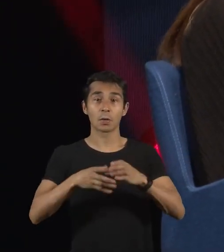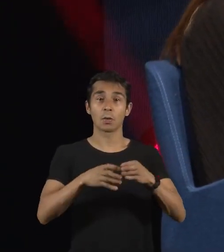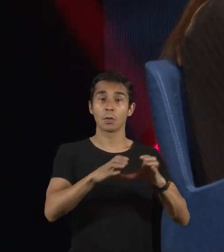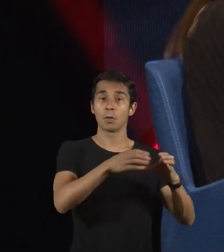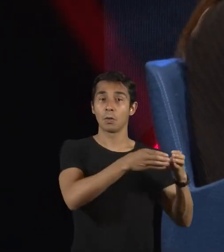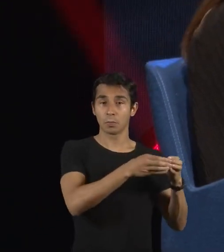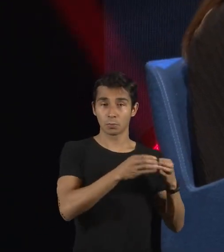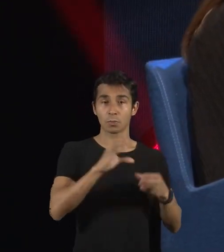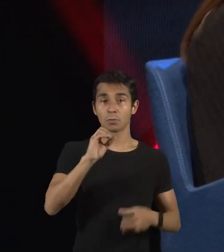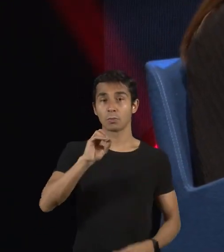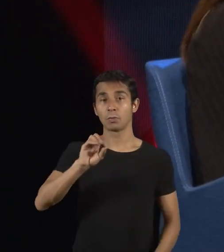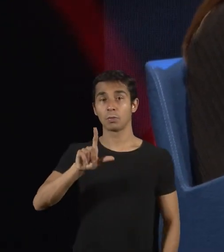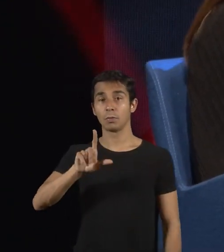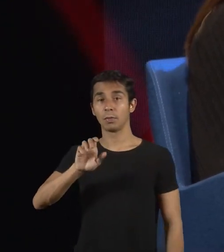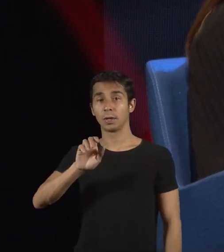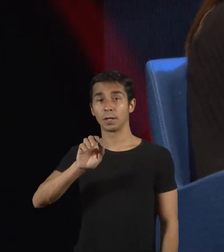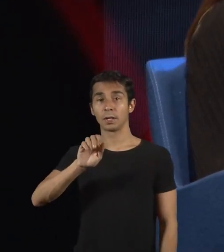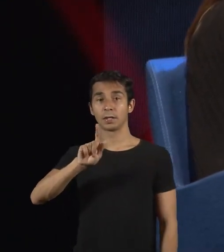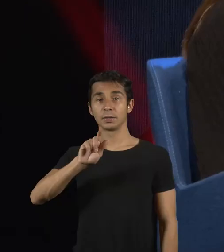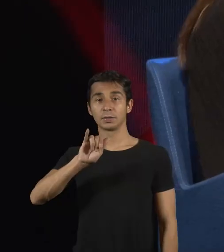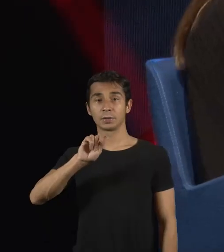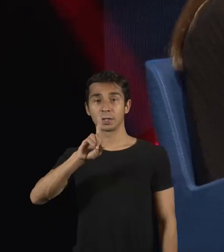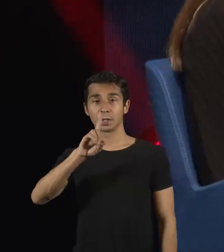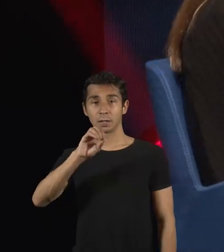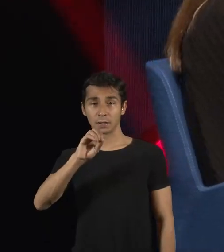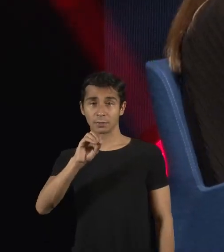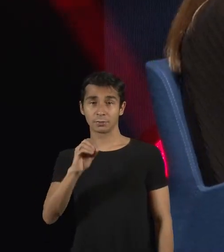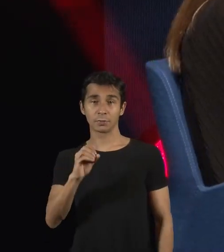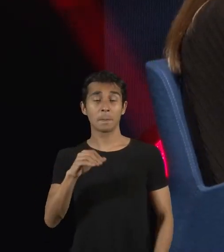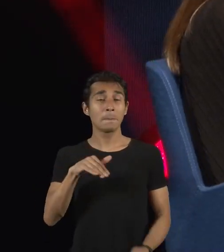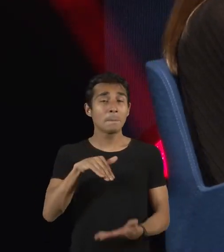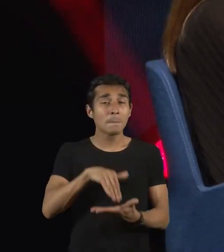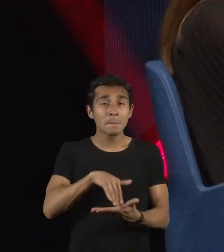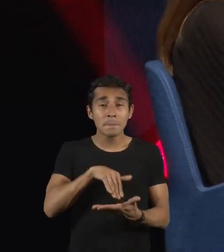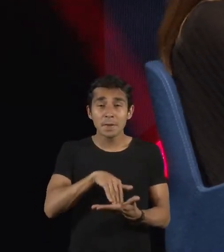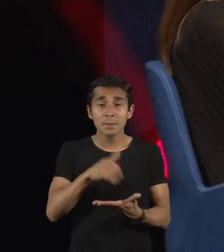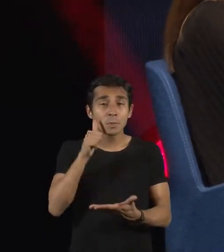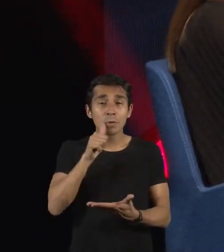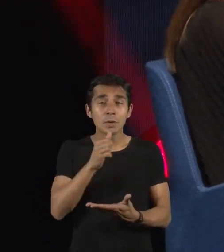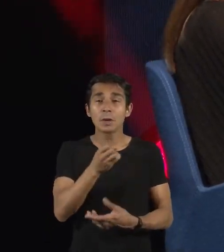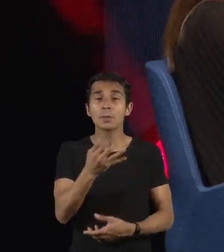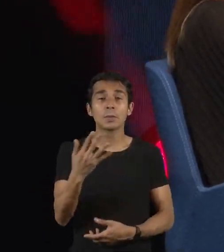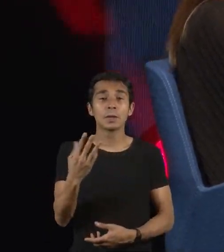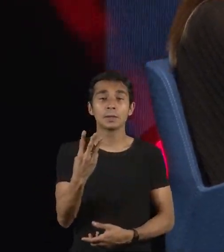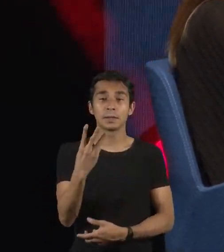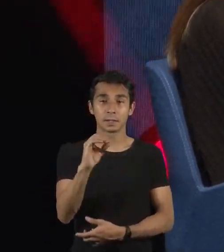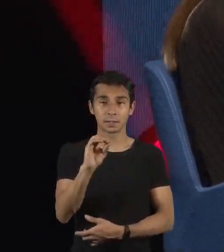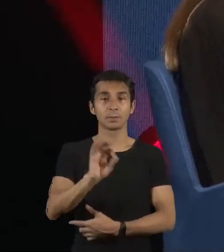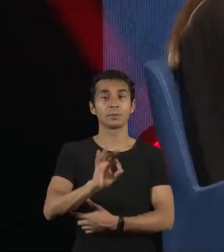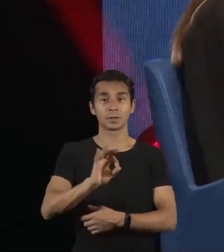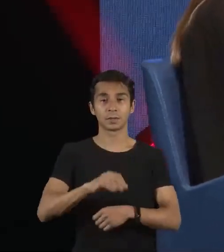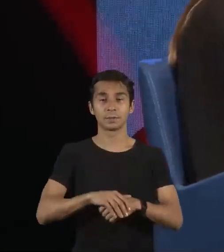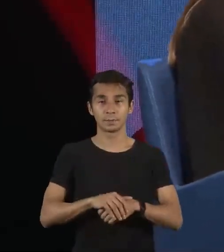Isso deu outra cara para a organização. Para começar, veio a escolha de uma CEO mulher